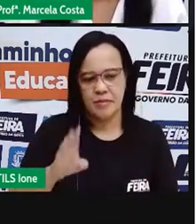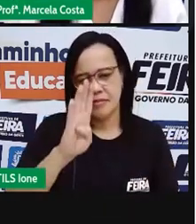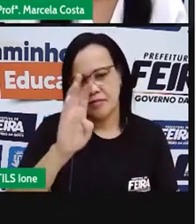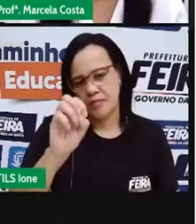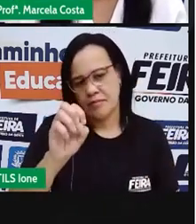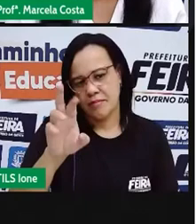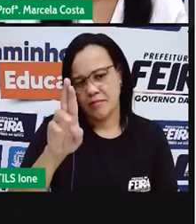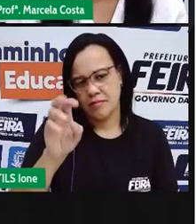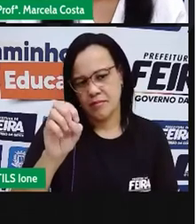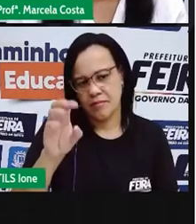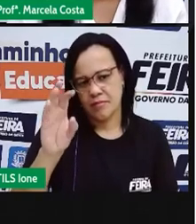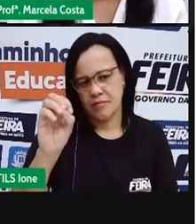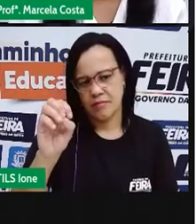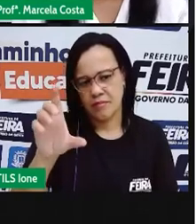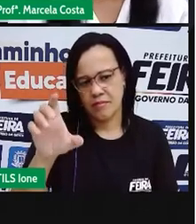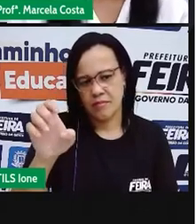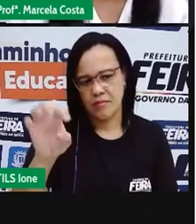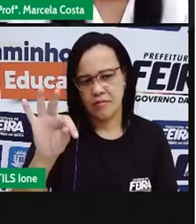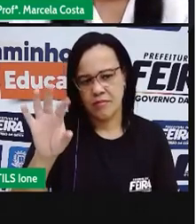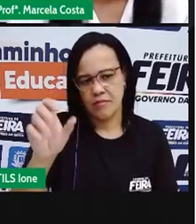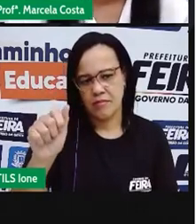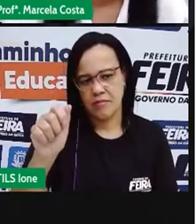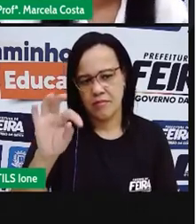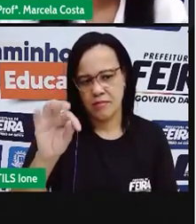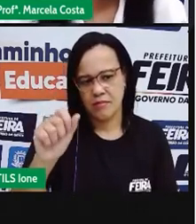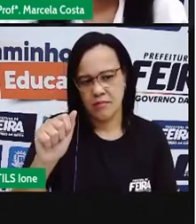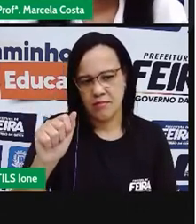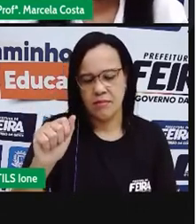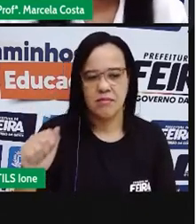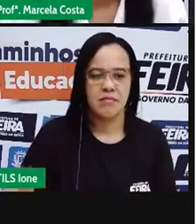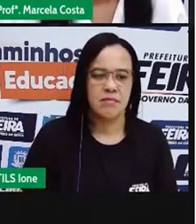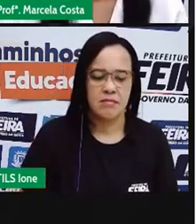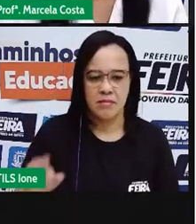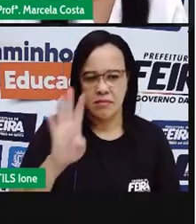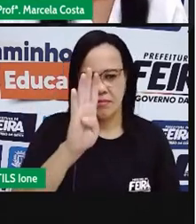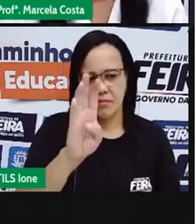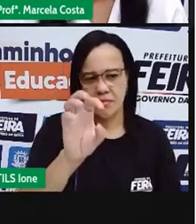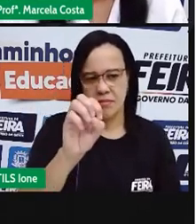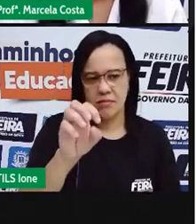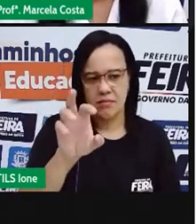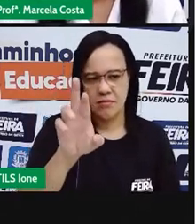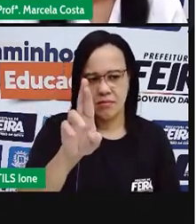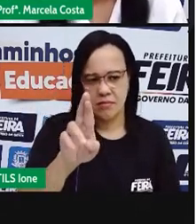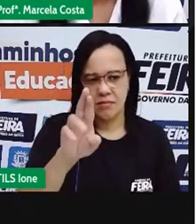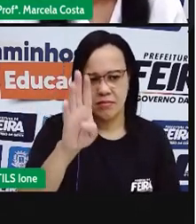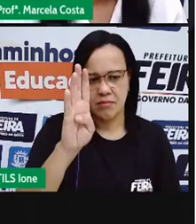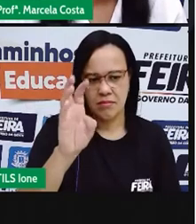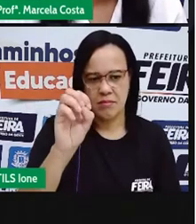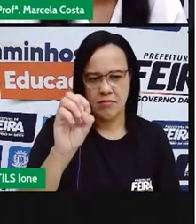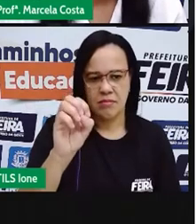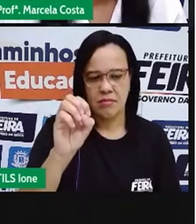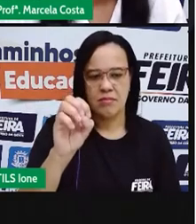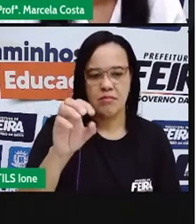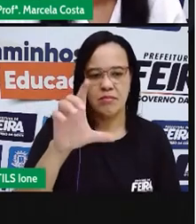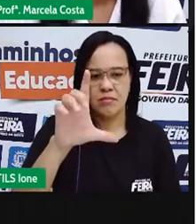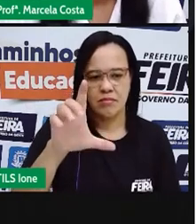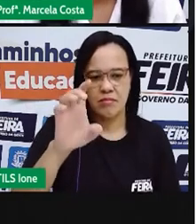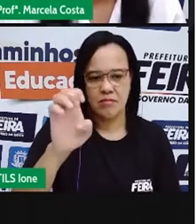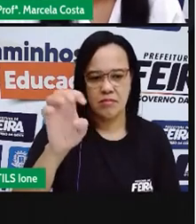Borboleta. Borboleta. contar quantas letras tem nessa palavra.